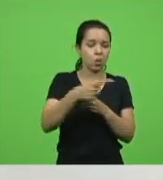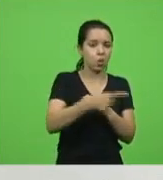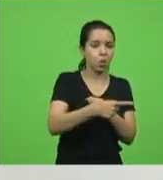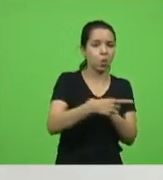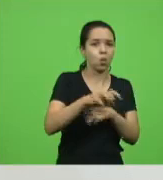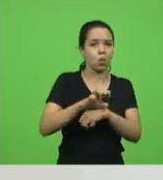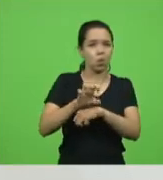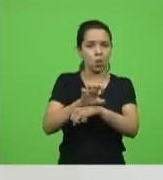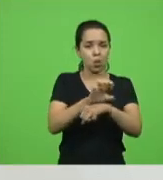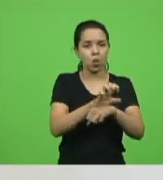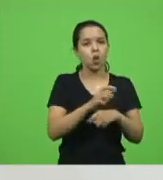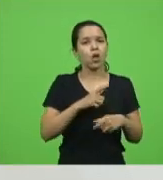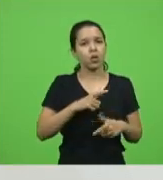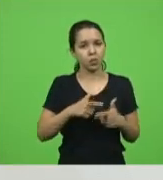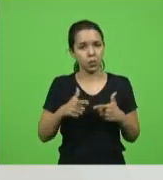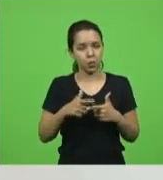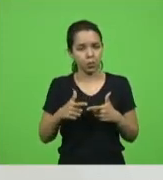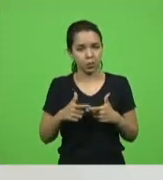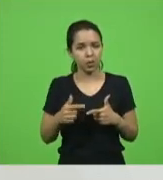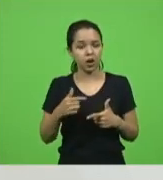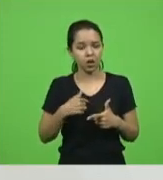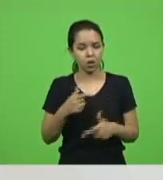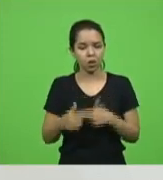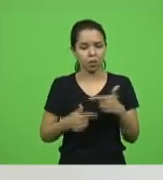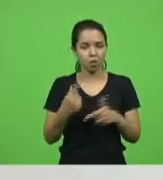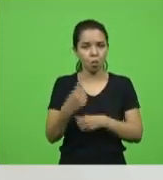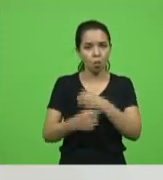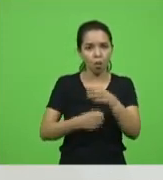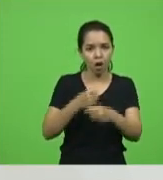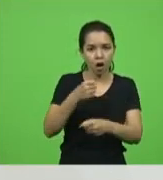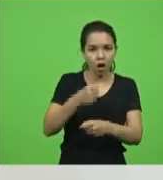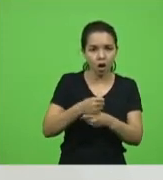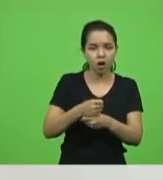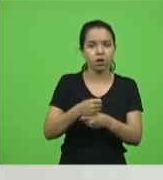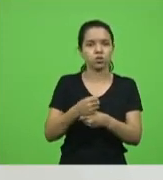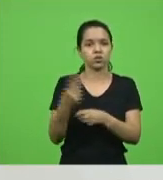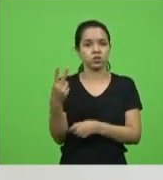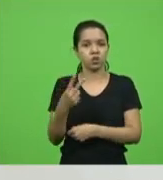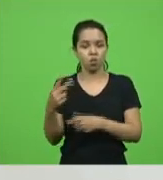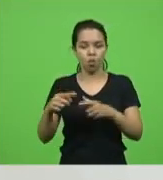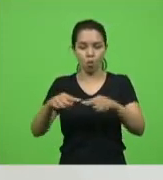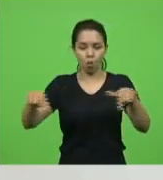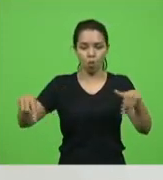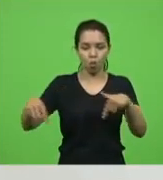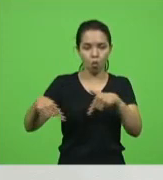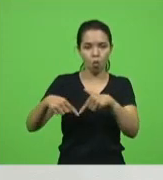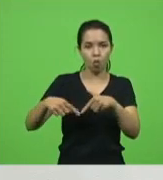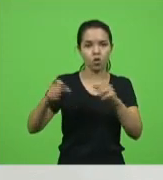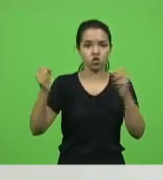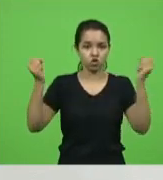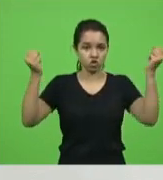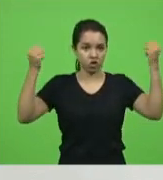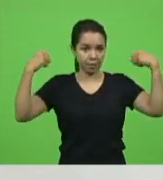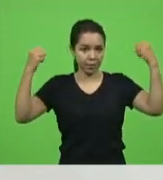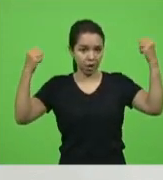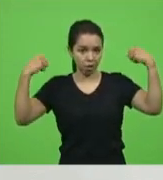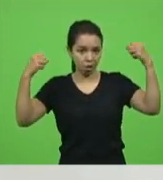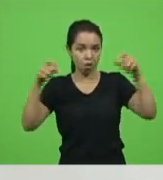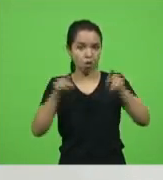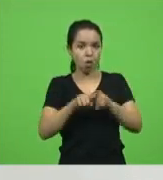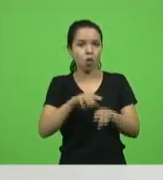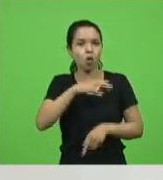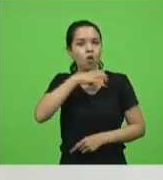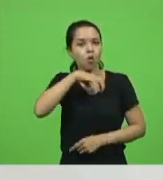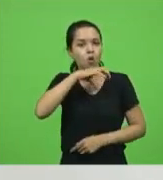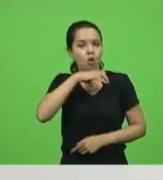ano trabalhando na segunda companhia do segundo batalhão de Chapecó, na cidade de Concórdia, a gente recebeu uma manta verde para trabalhar